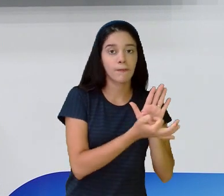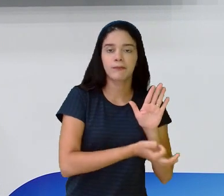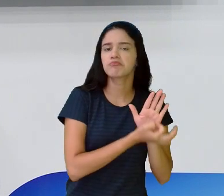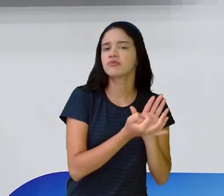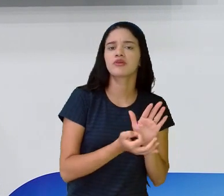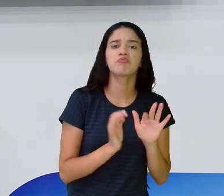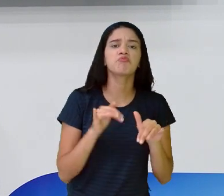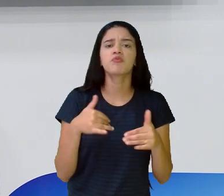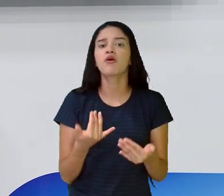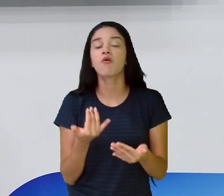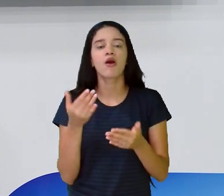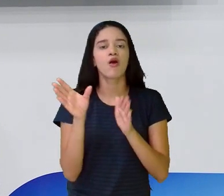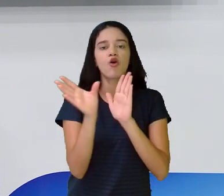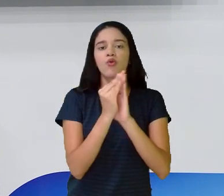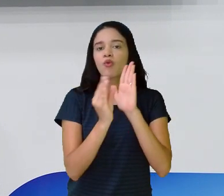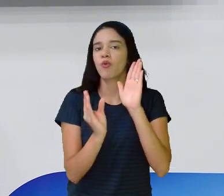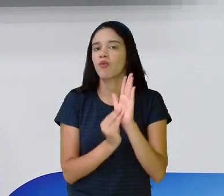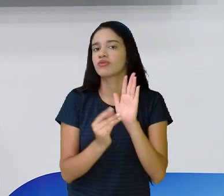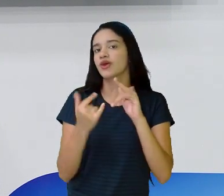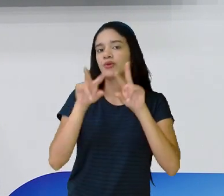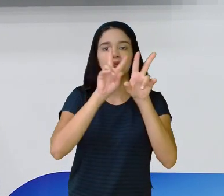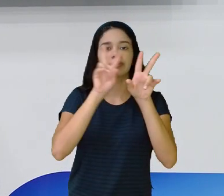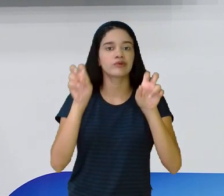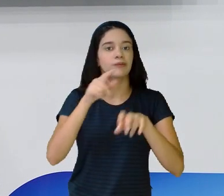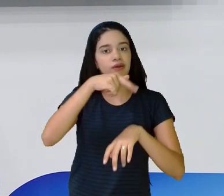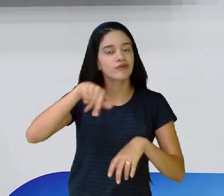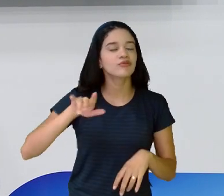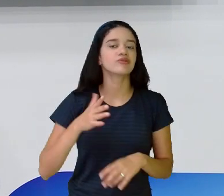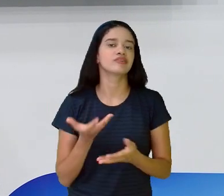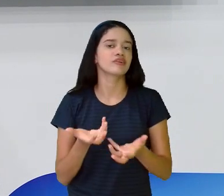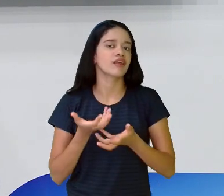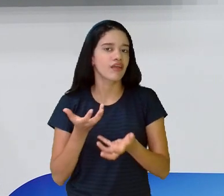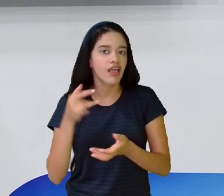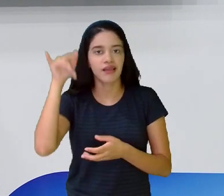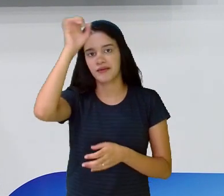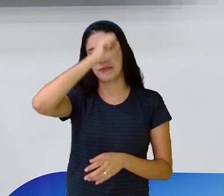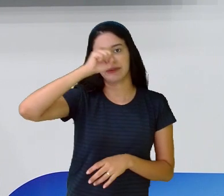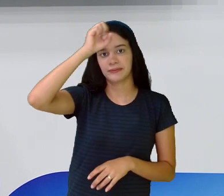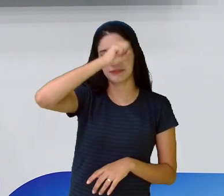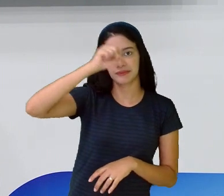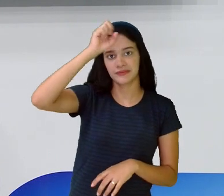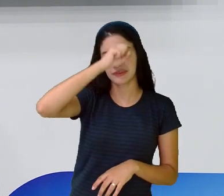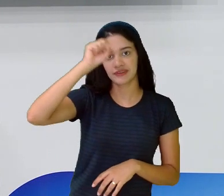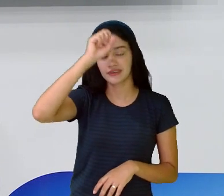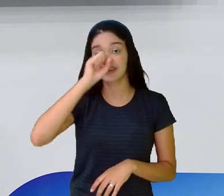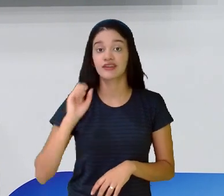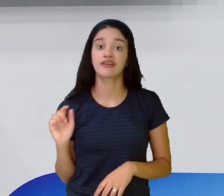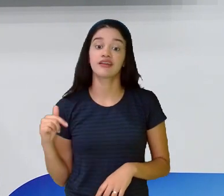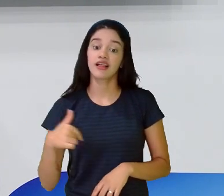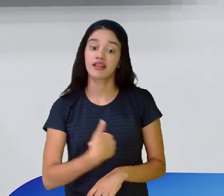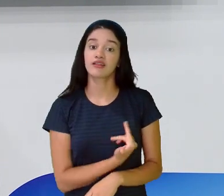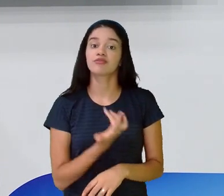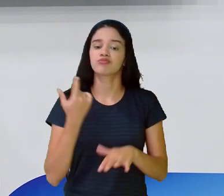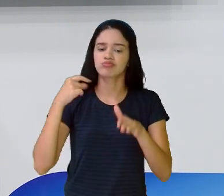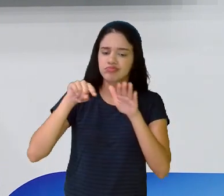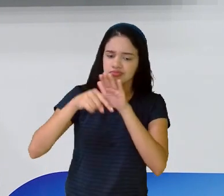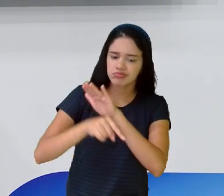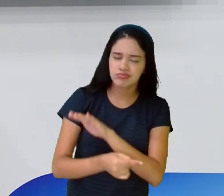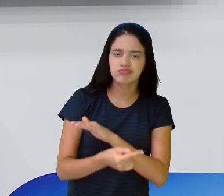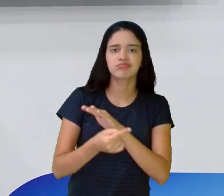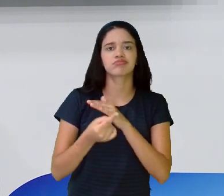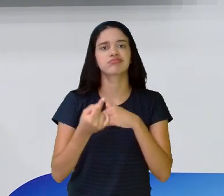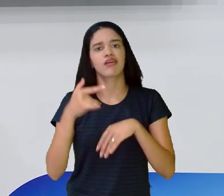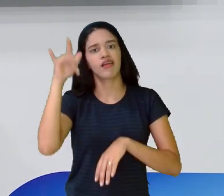qual conteúdo, tema que você gostaria de trabalhar aqui, de ver a gente aqui, aprofundando